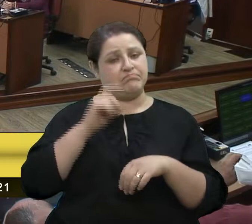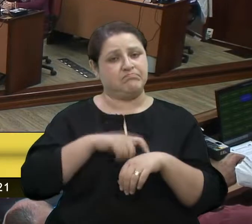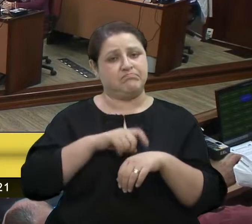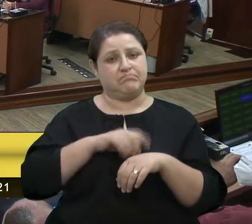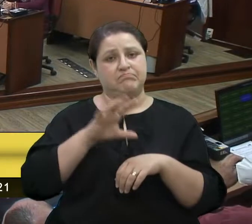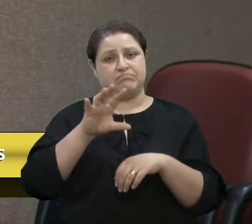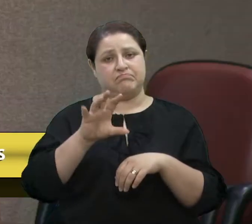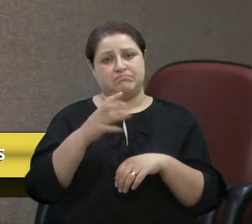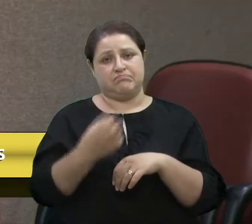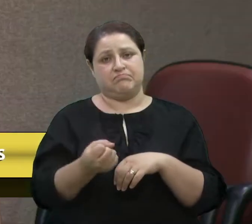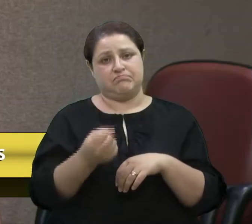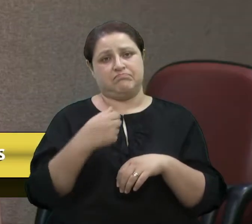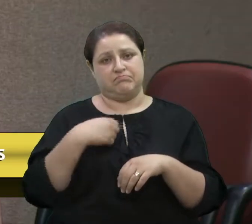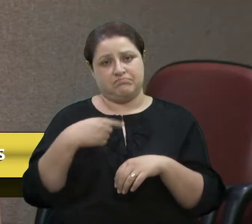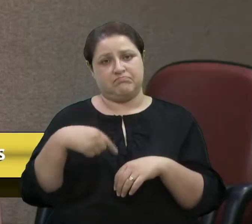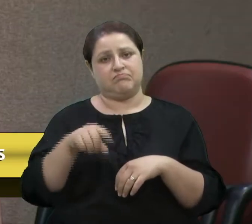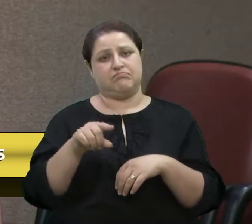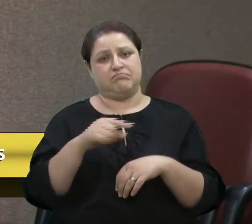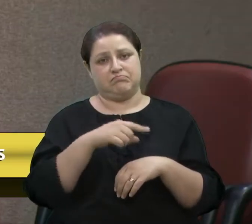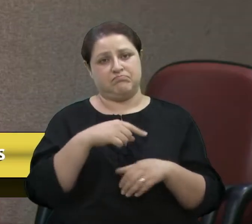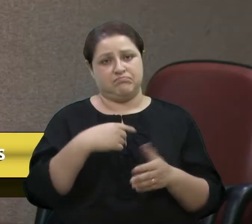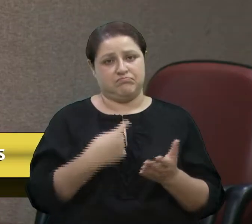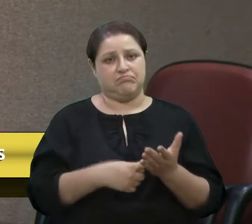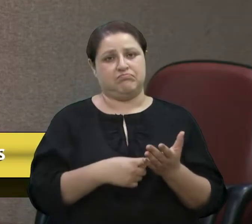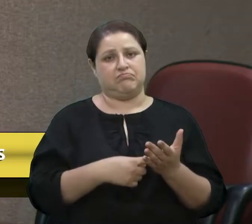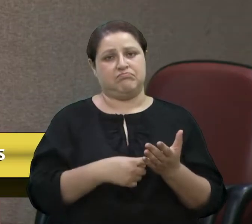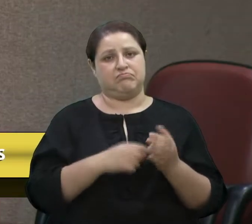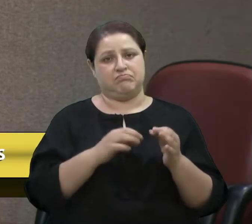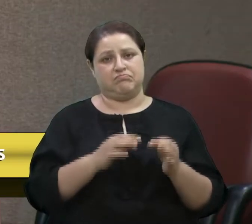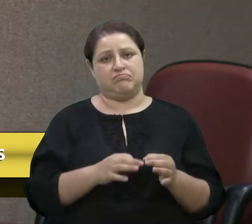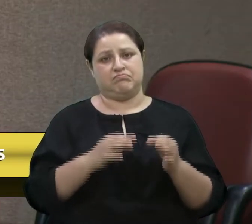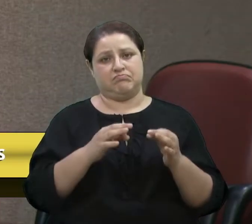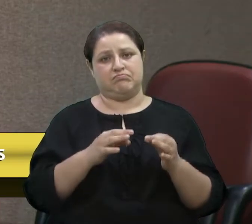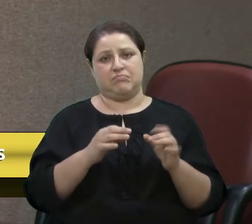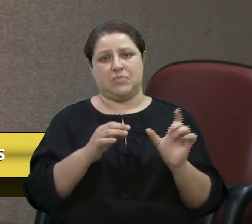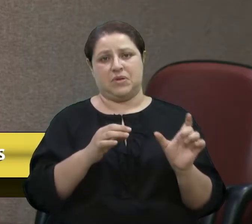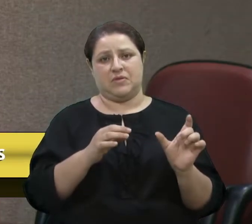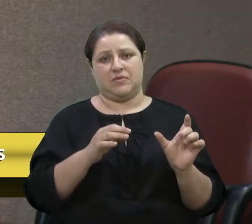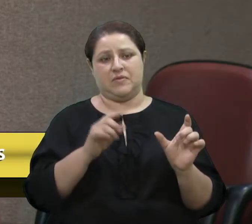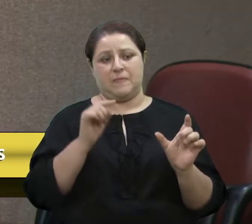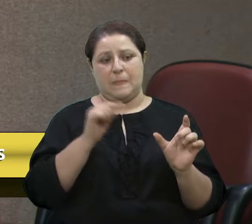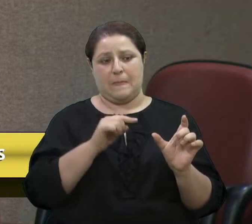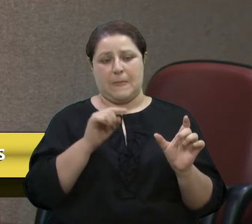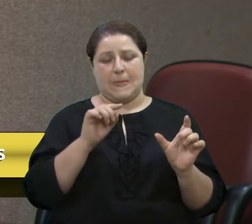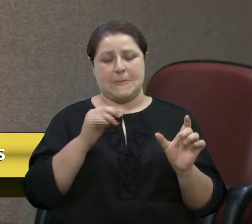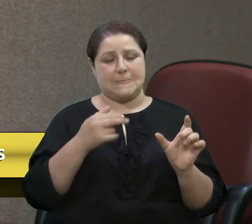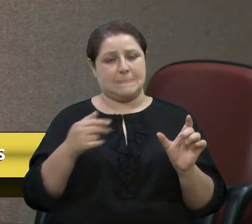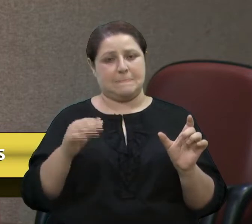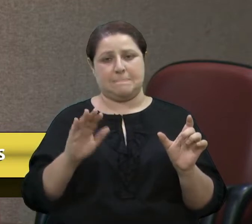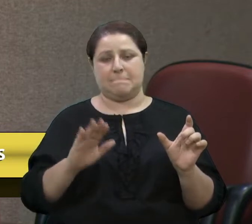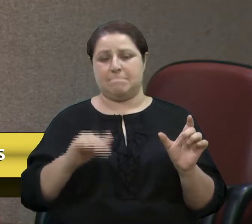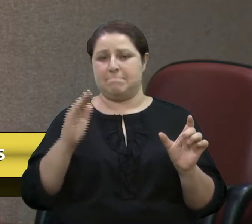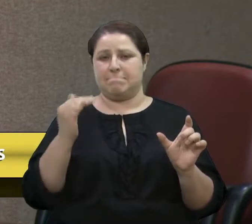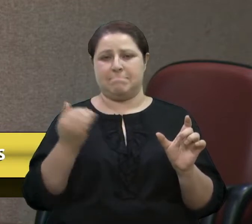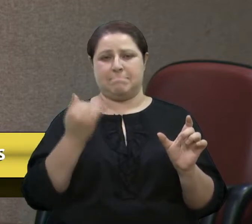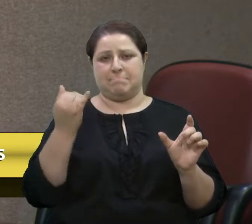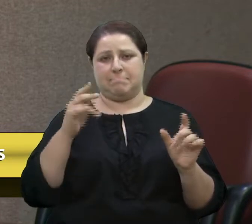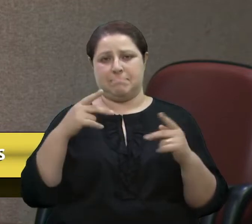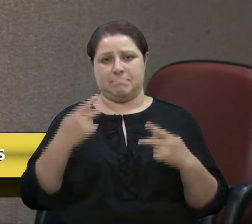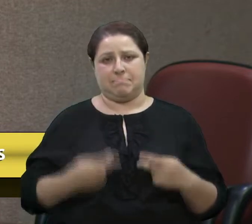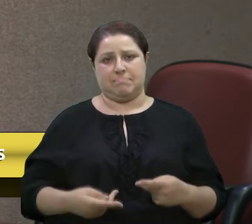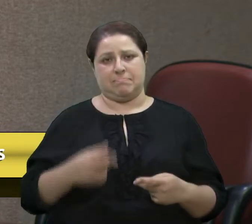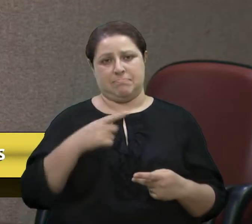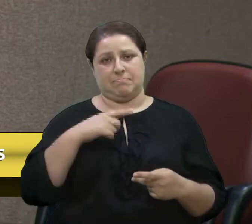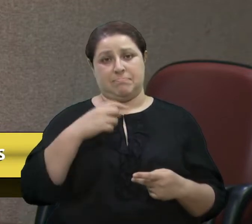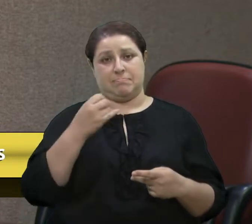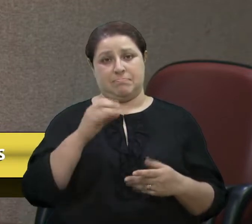eu vou, Marcão. E a senhora cumpriu com a palavra. E a palavra, vereadora Gladys, é uma das coisas mais preciosas que um ser humano tem. Porque quando ele